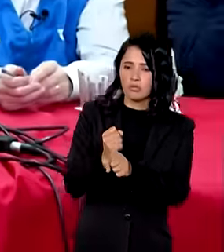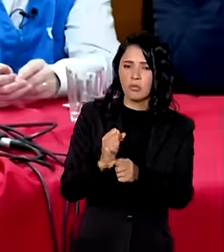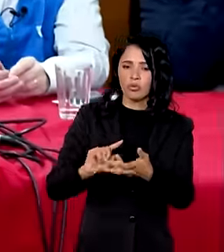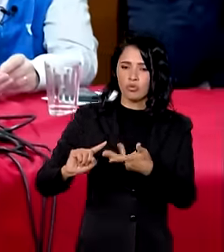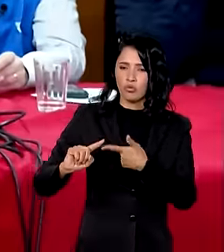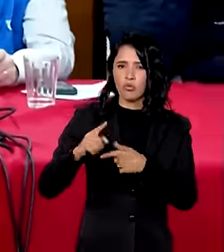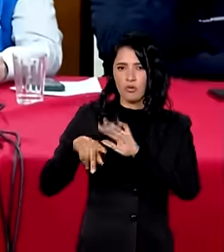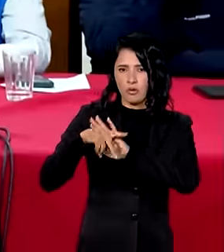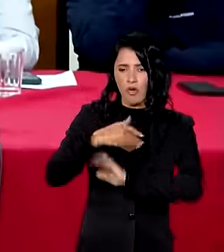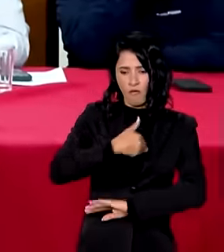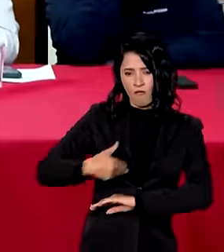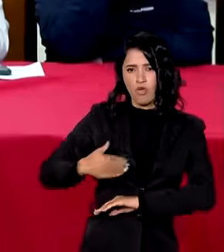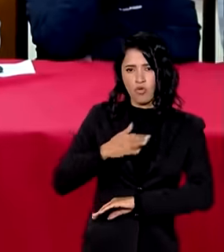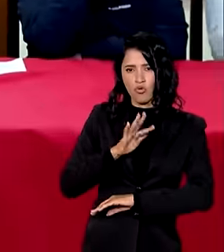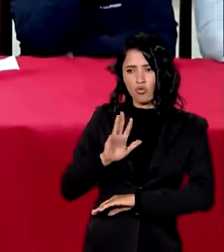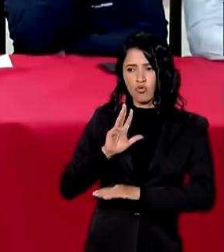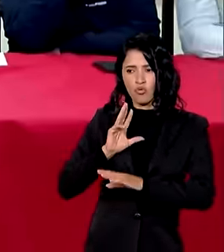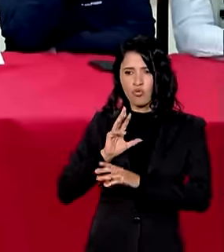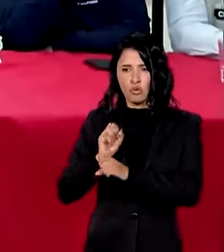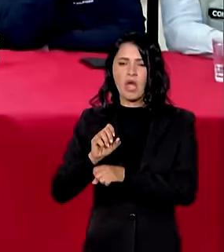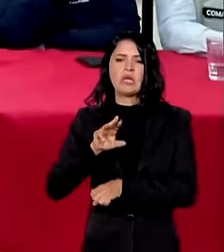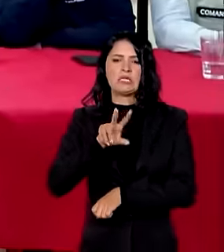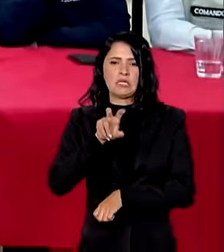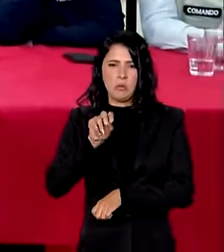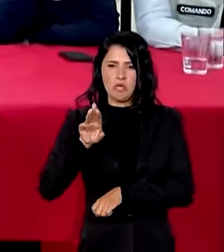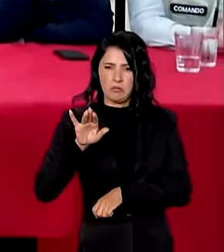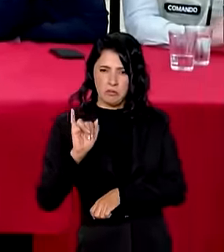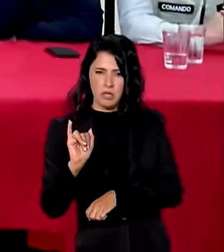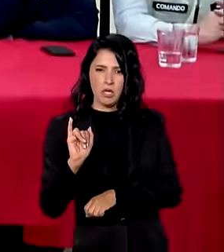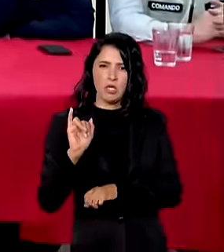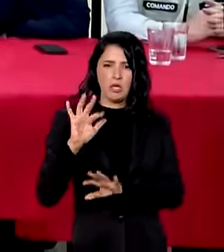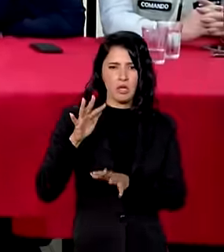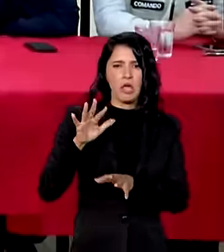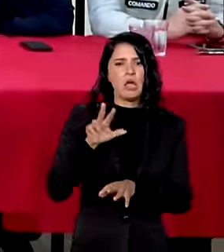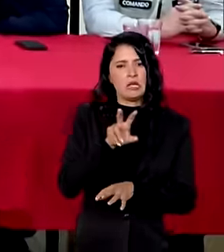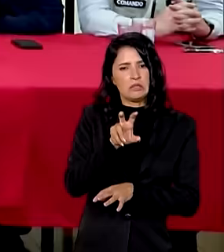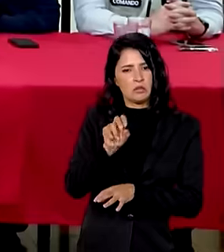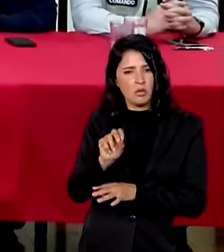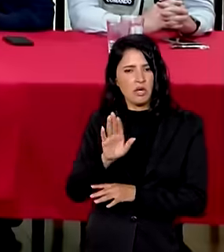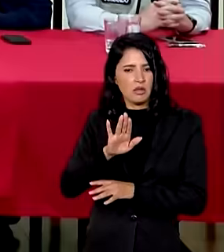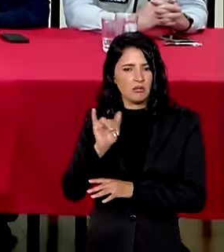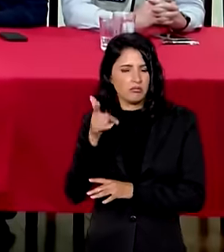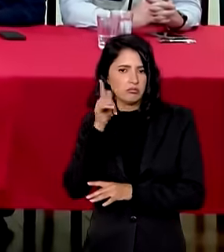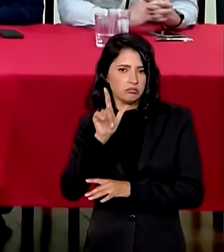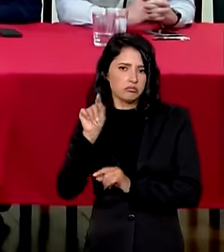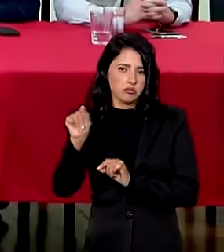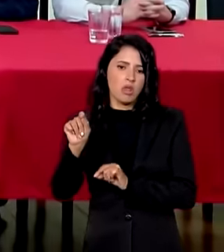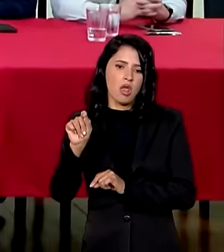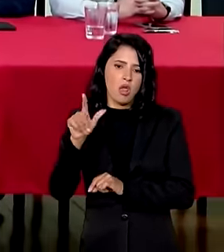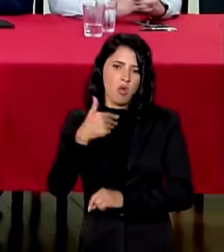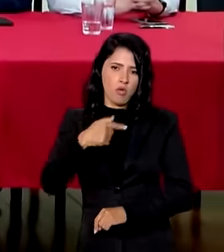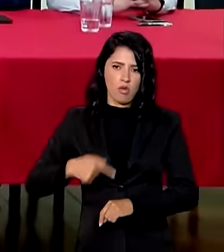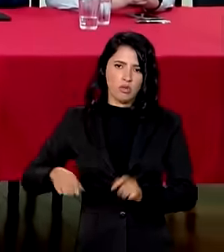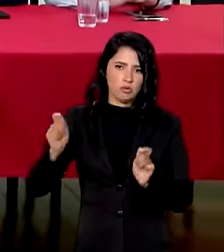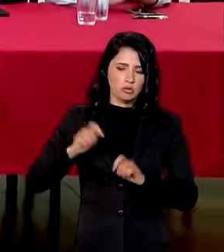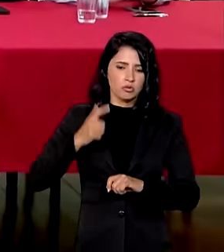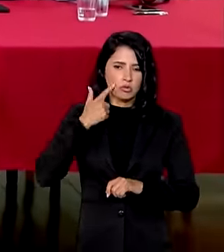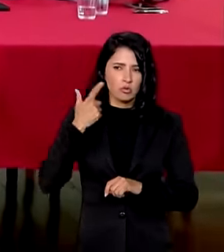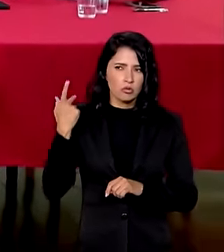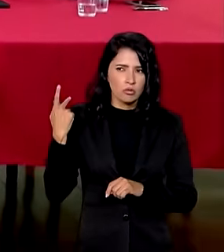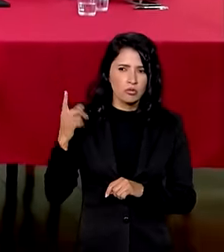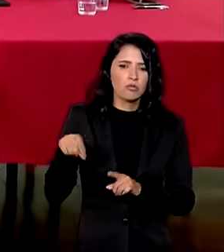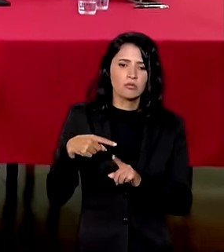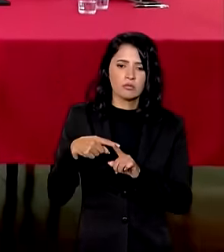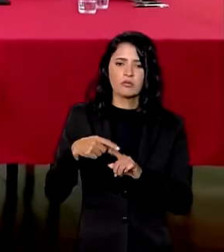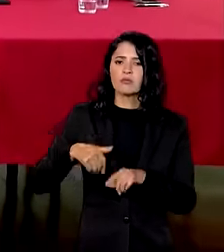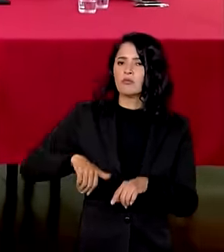destinado pelo governo Lula soma 50 bi salvo engano então se 50 bi atende o o governador falou inicialmente de 19 ou preenche mais